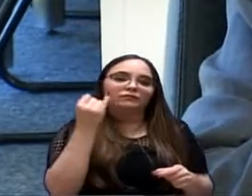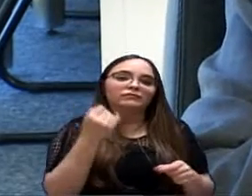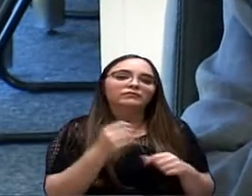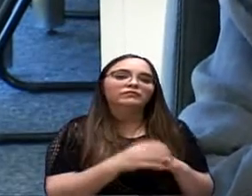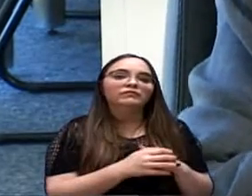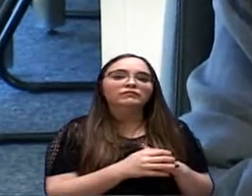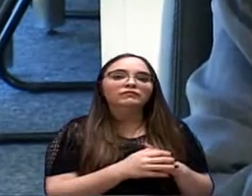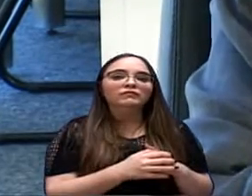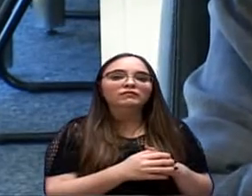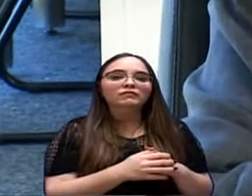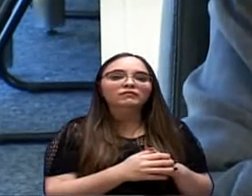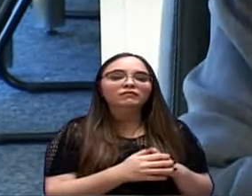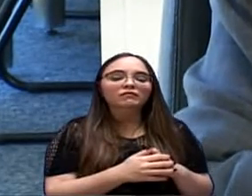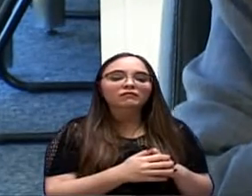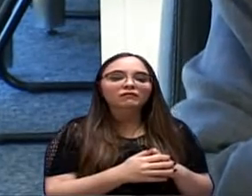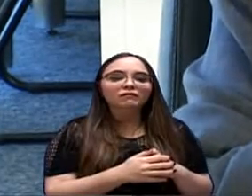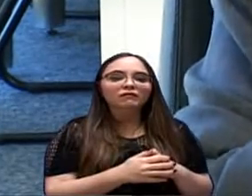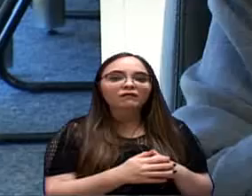dirige o nosso trabalho.